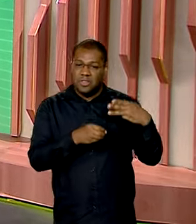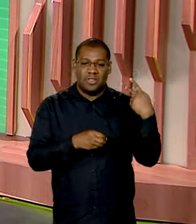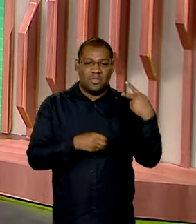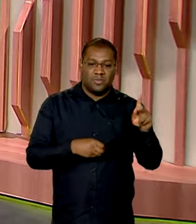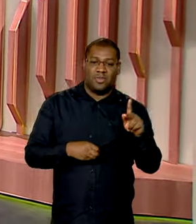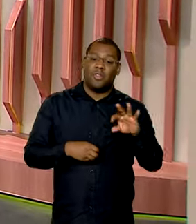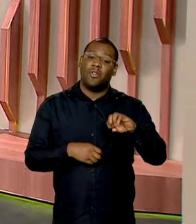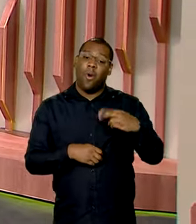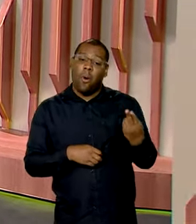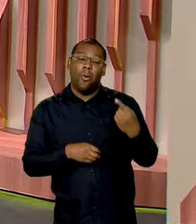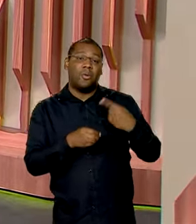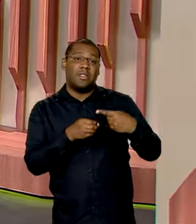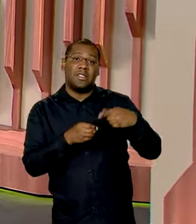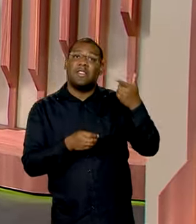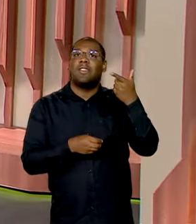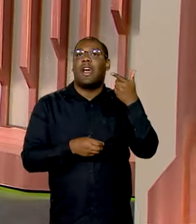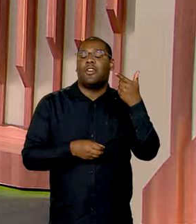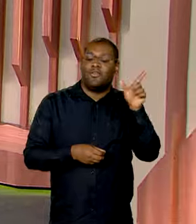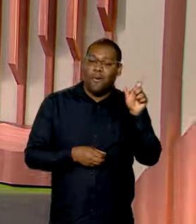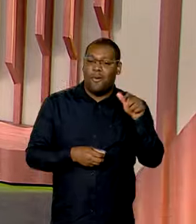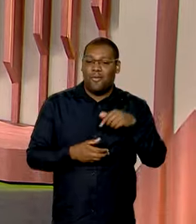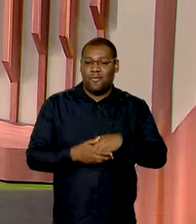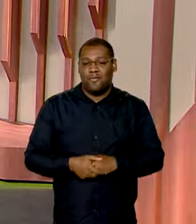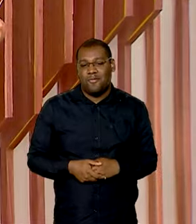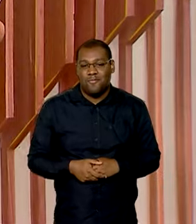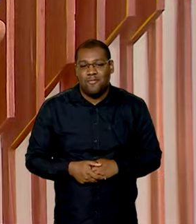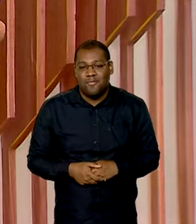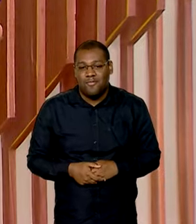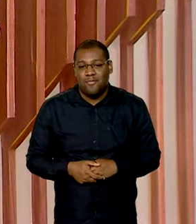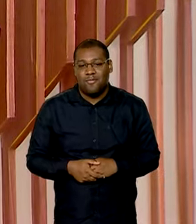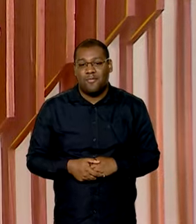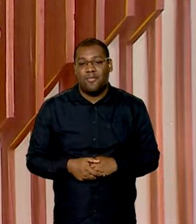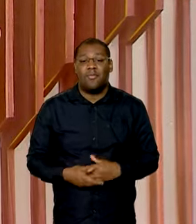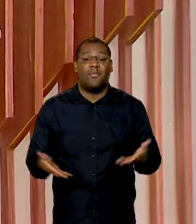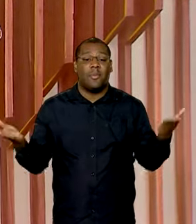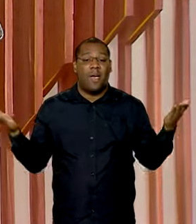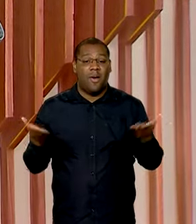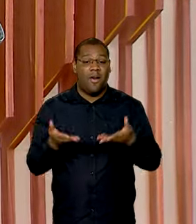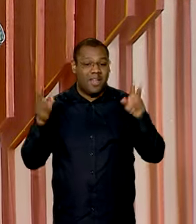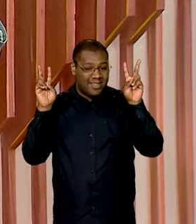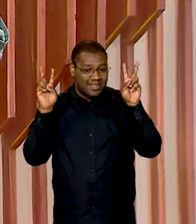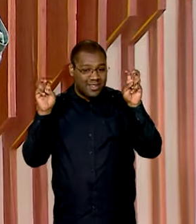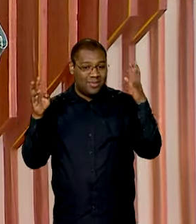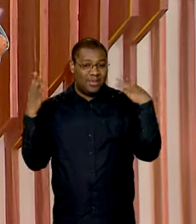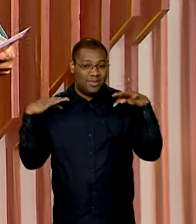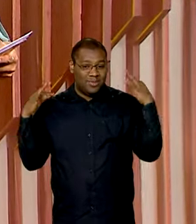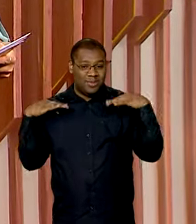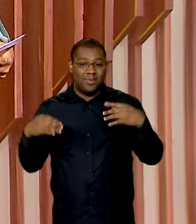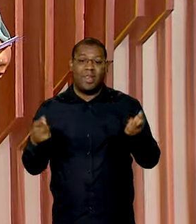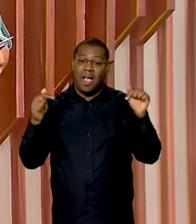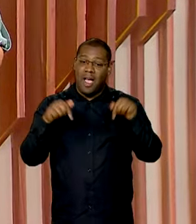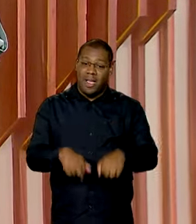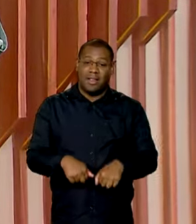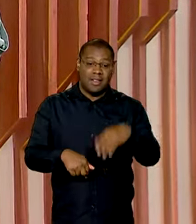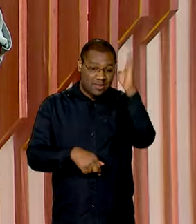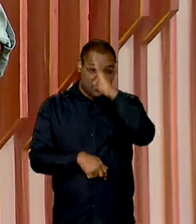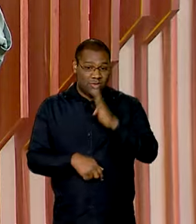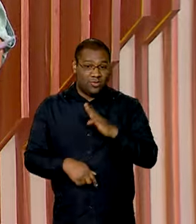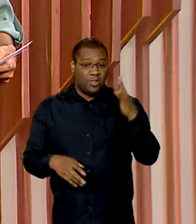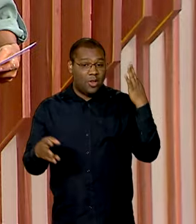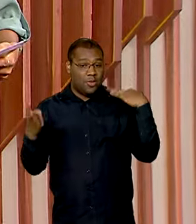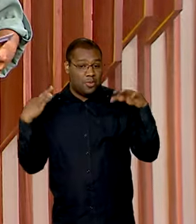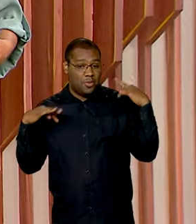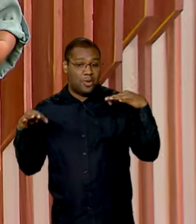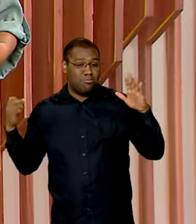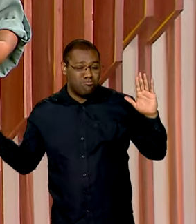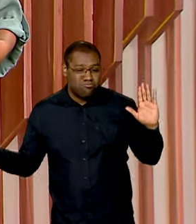ou outra cidade ou região do país. E, voltando a falar de turismo, a alta temporada no turismo aqui no Brasil bateu